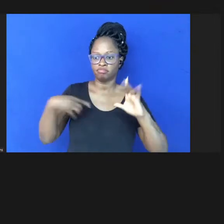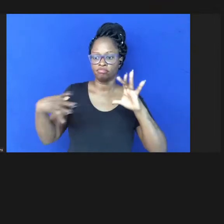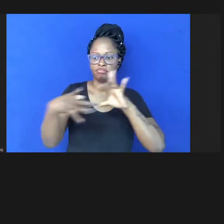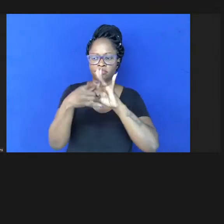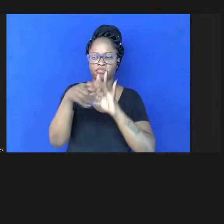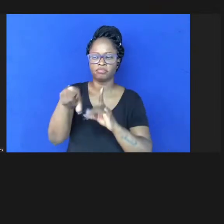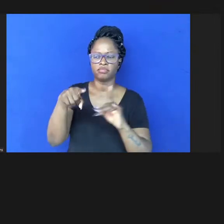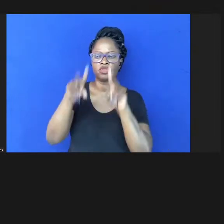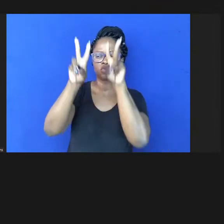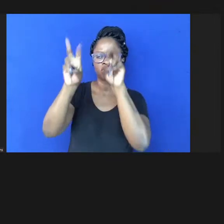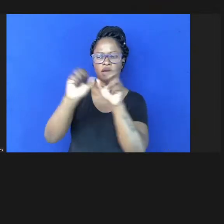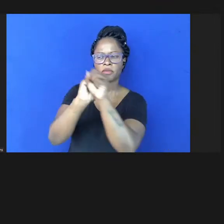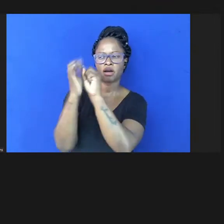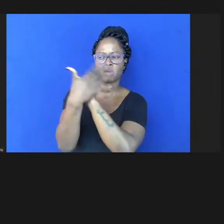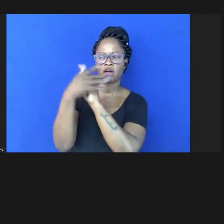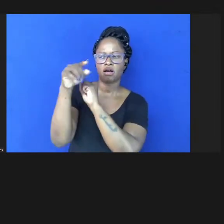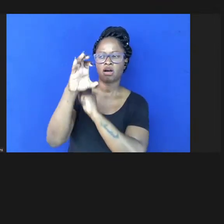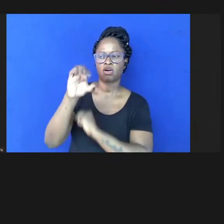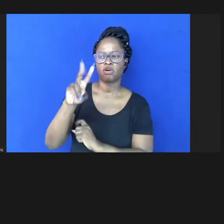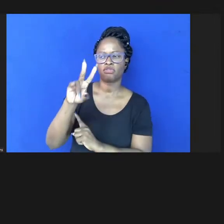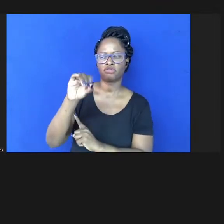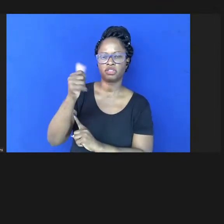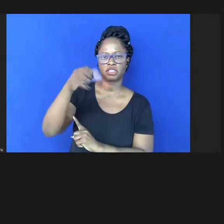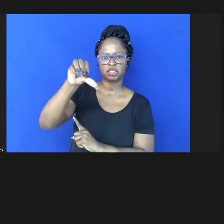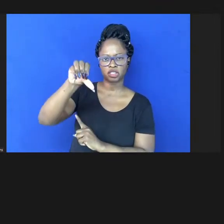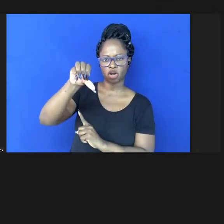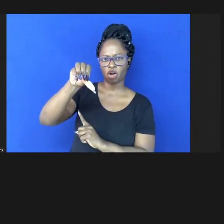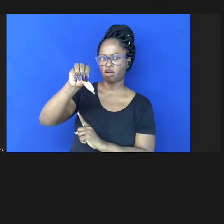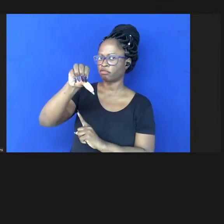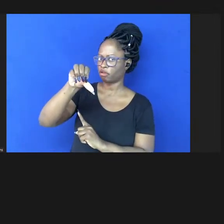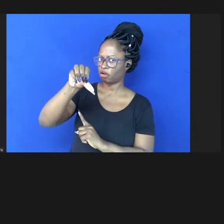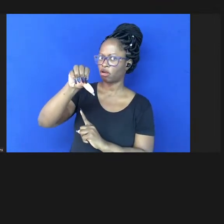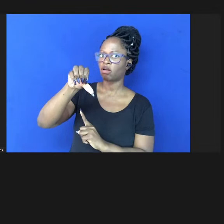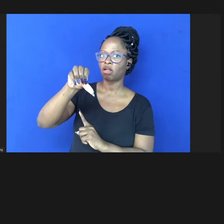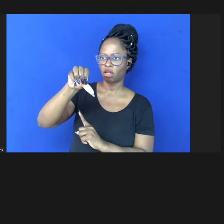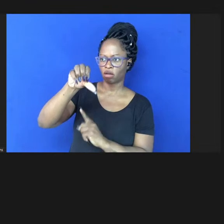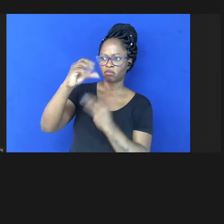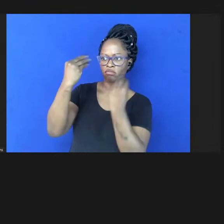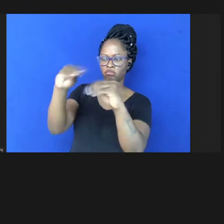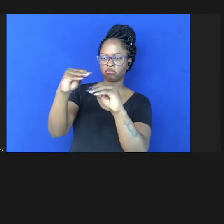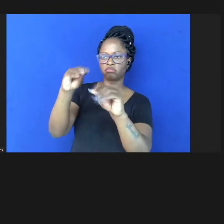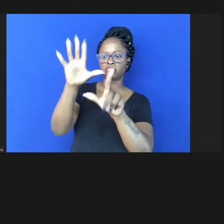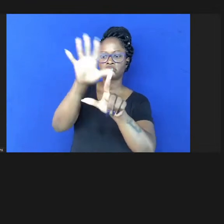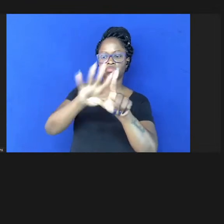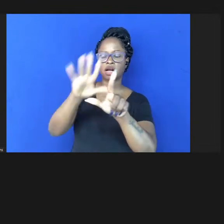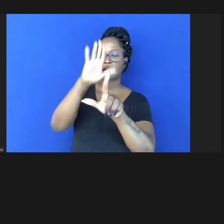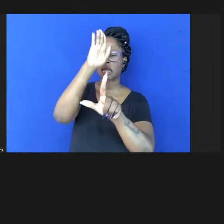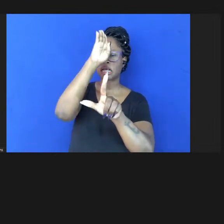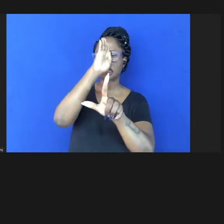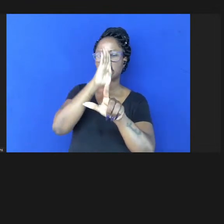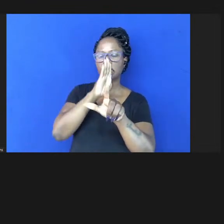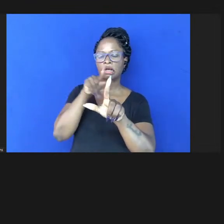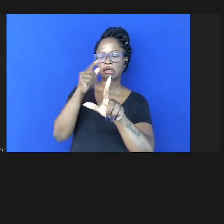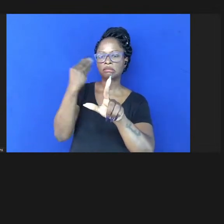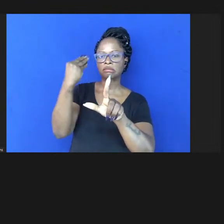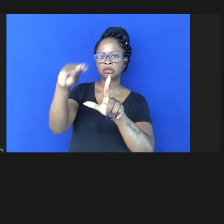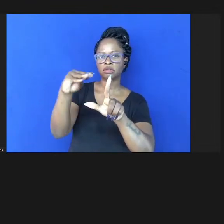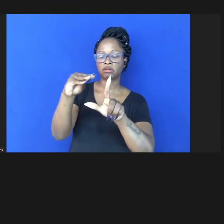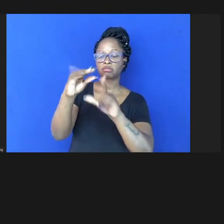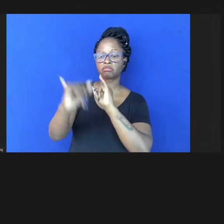normalmente fica disponível gratuitamente online